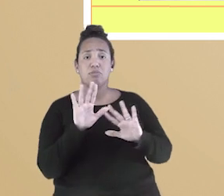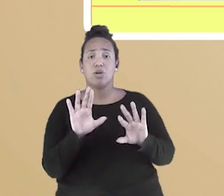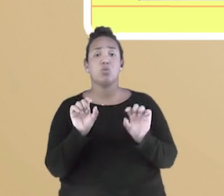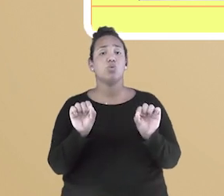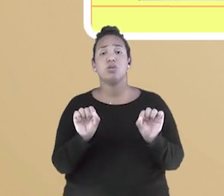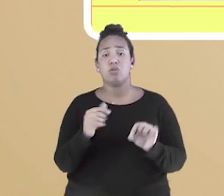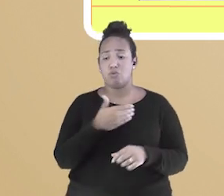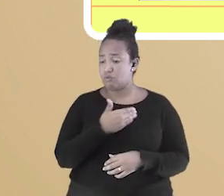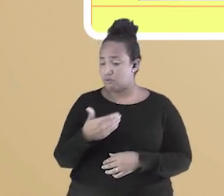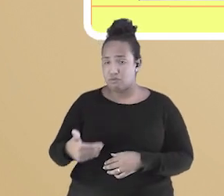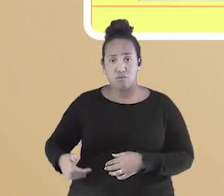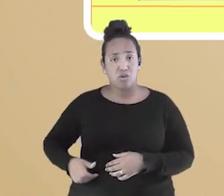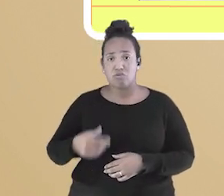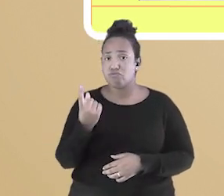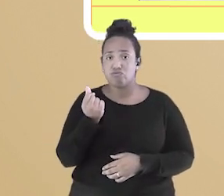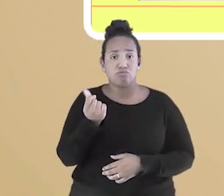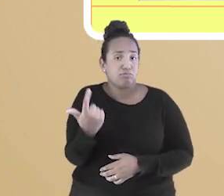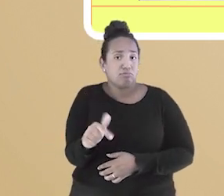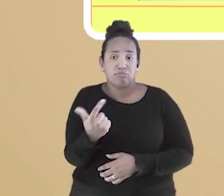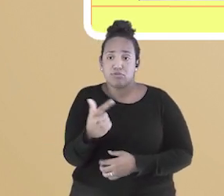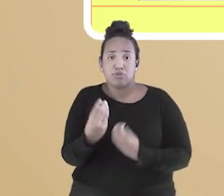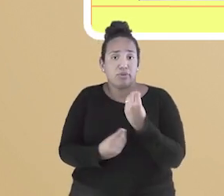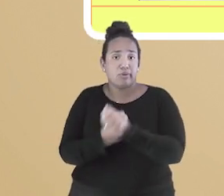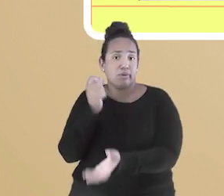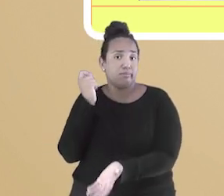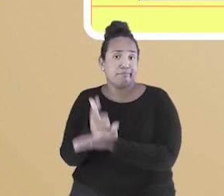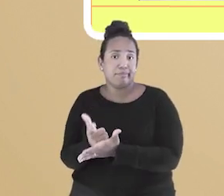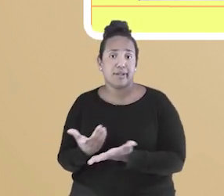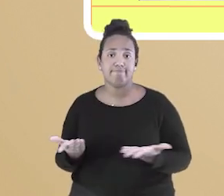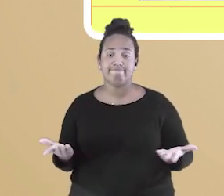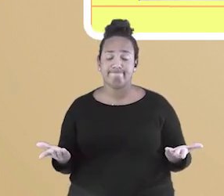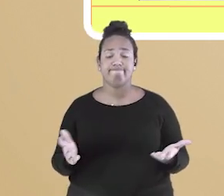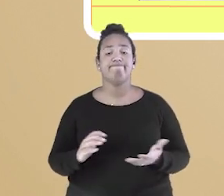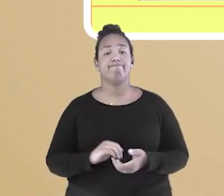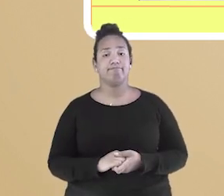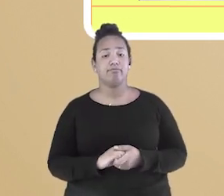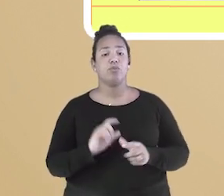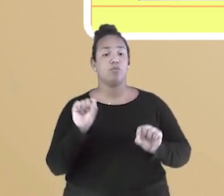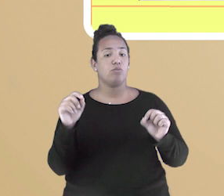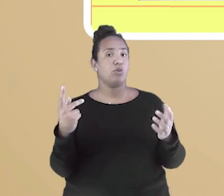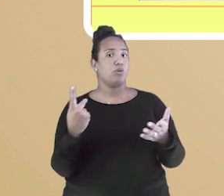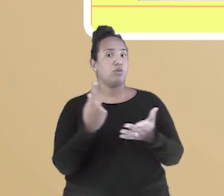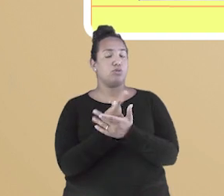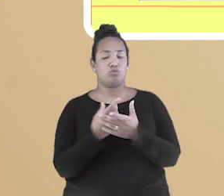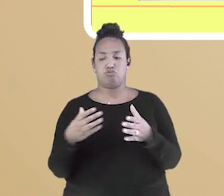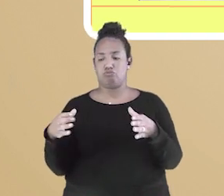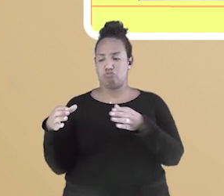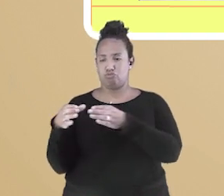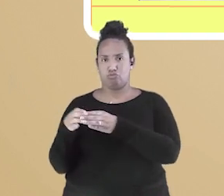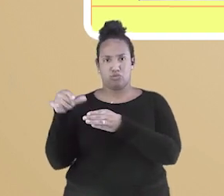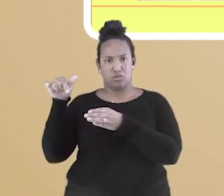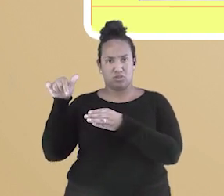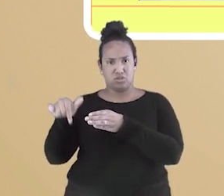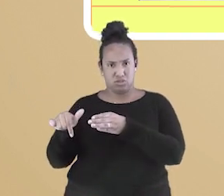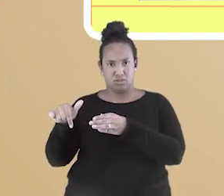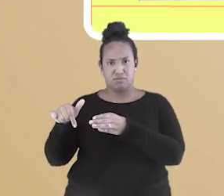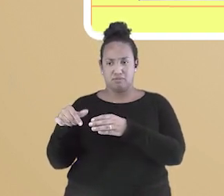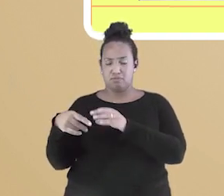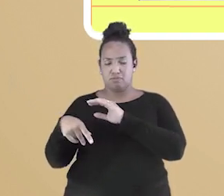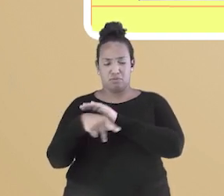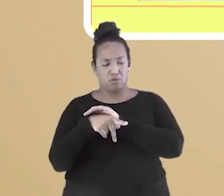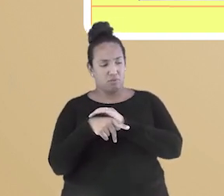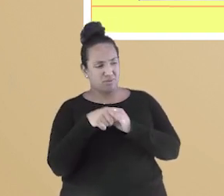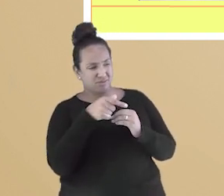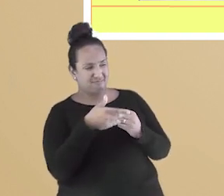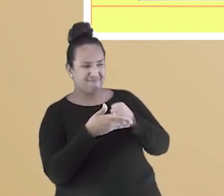sonhada indenização. Isso fez com que o poderoso grupo de escravistas deixasse a base de apoio do imperador,